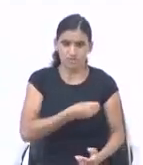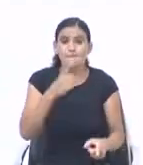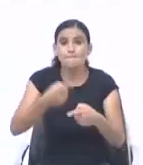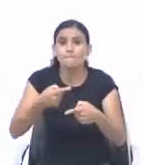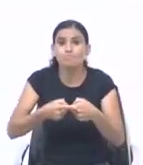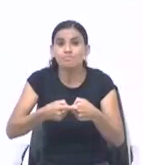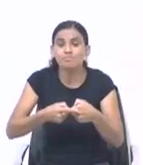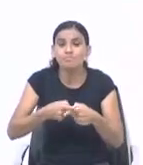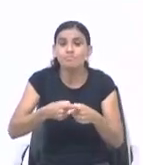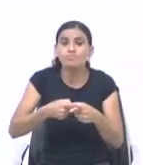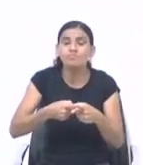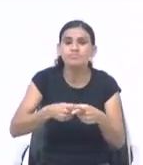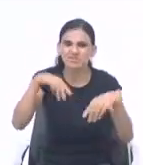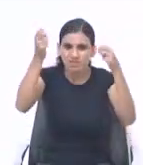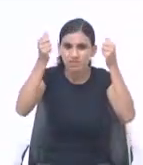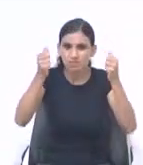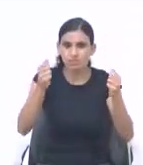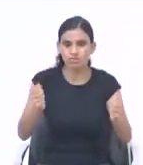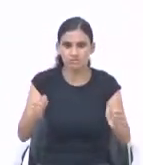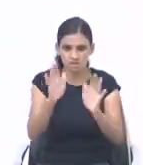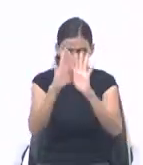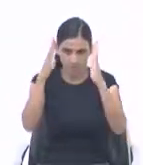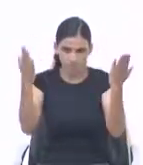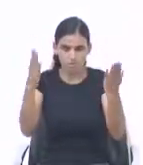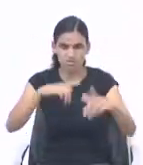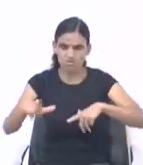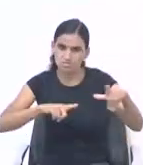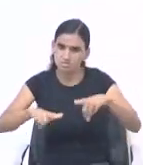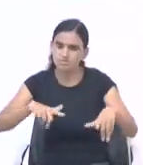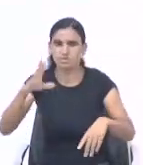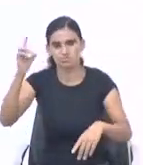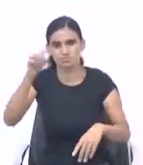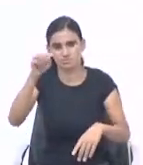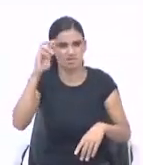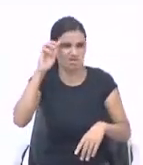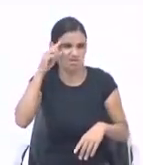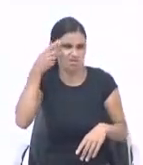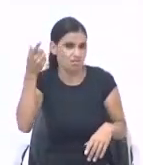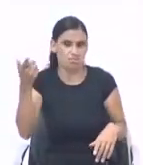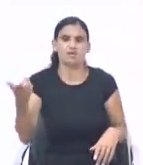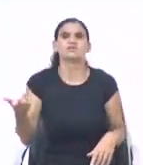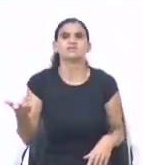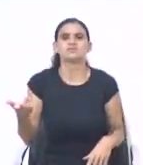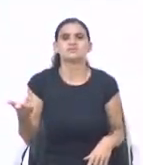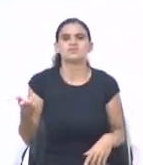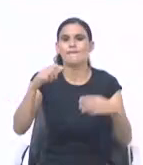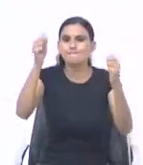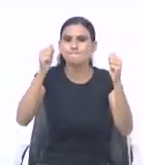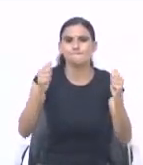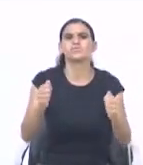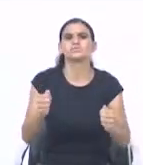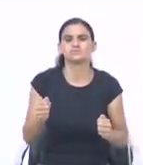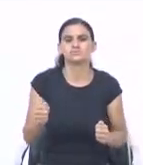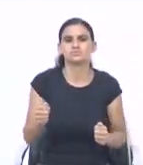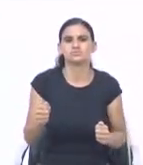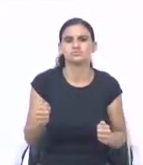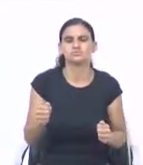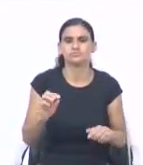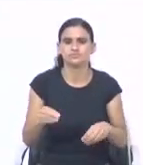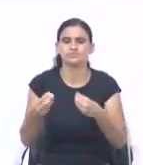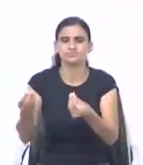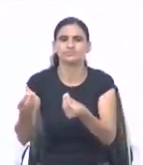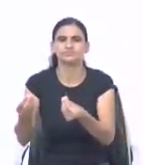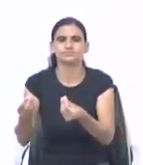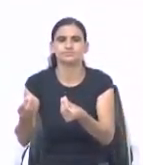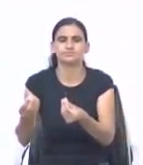a semente ela tem poder de abrir porta. Que você nem imagina que ela pode ser aberta. Por que Deus faz isso? Porque Deus dá a semente.